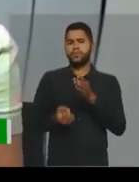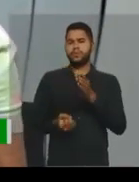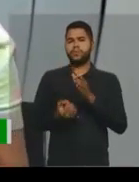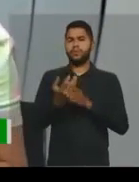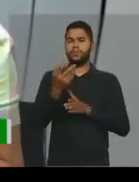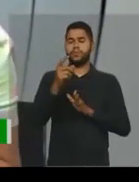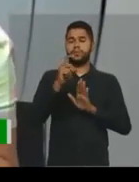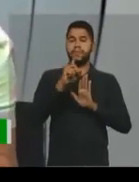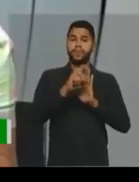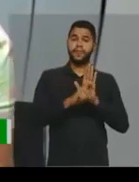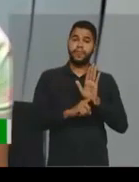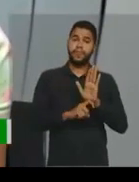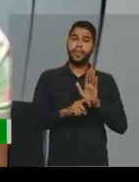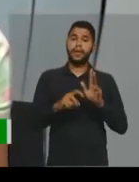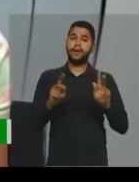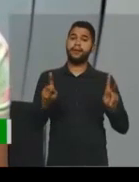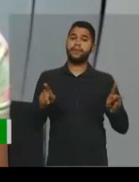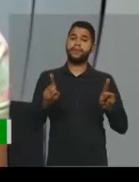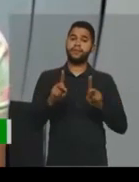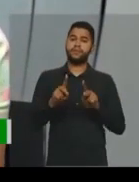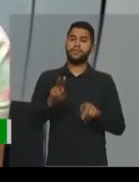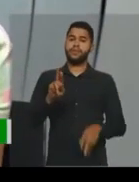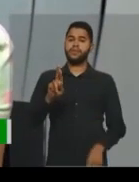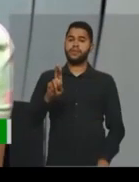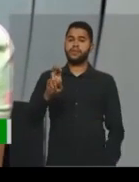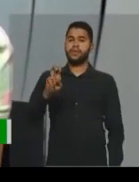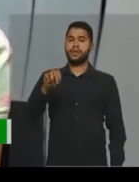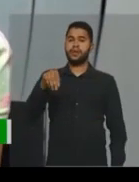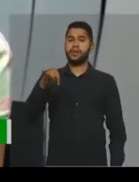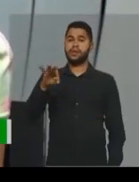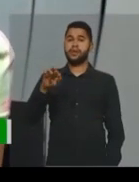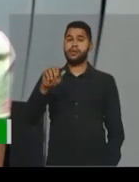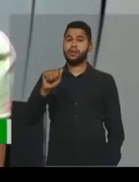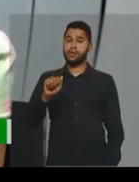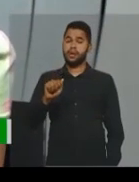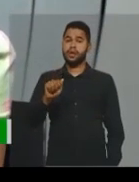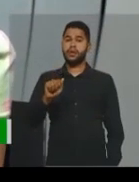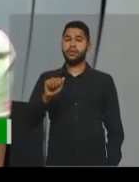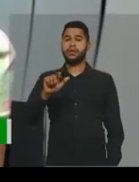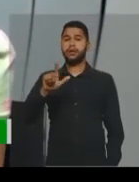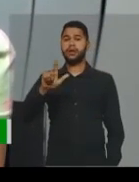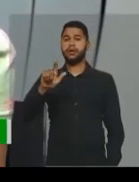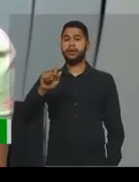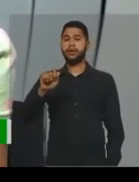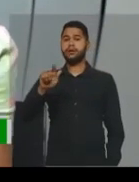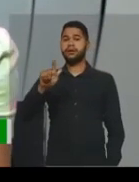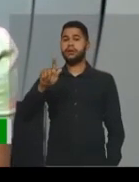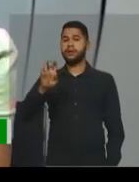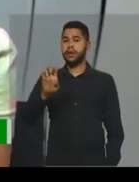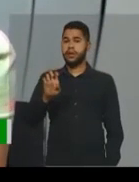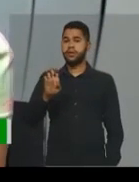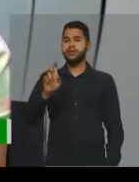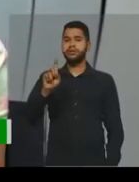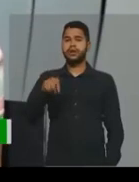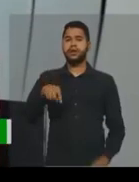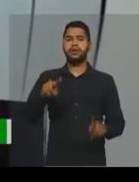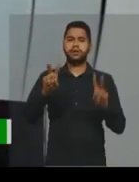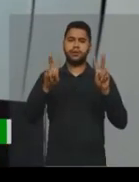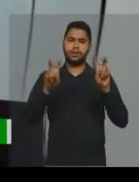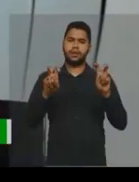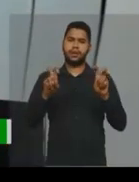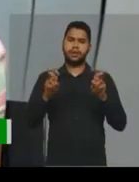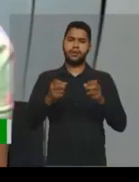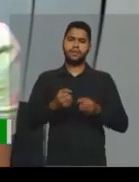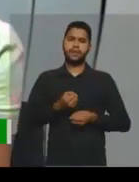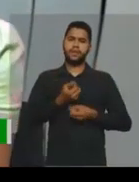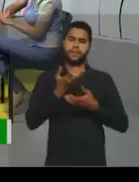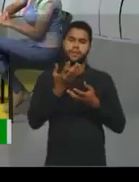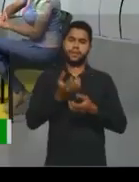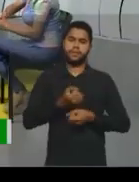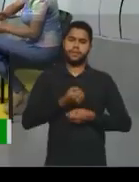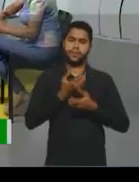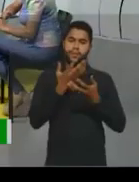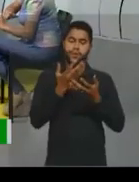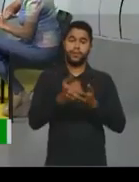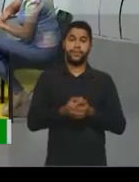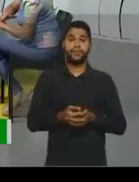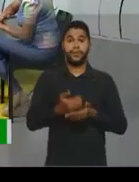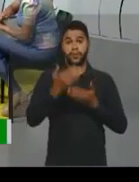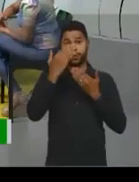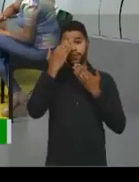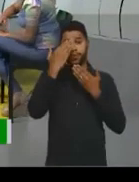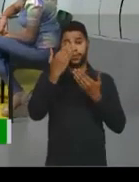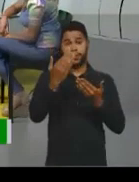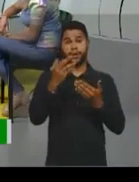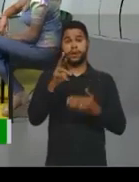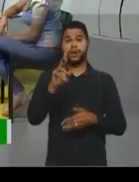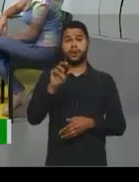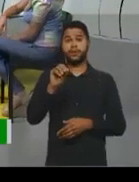texto. E a professora Renata Lages trabalhou sobre o poema. Ok, obrigada, professora